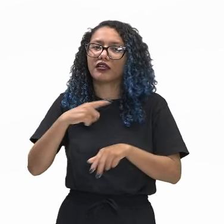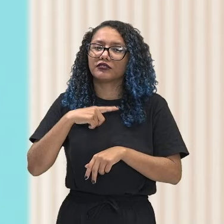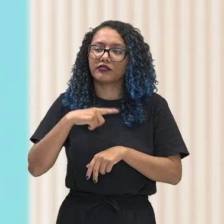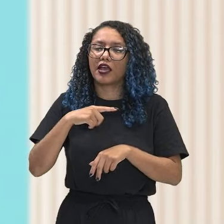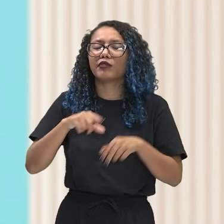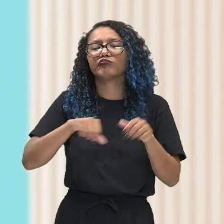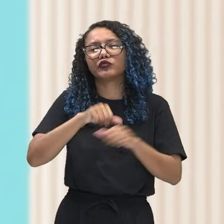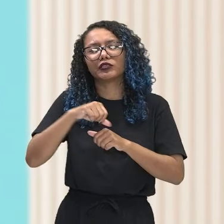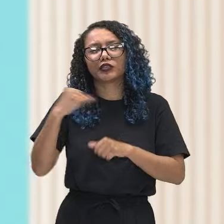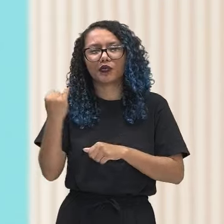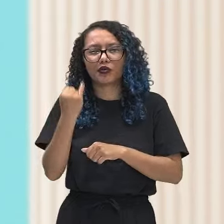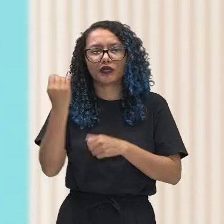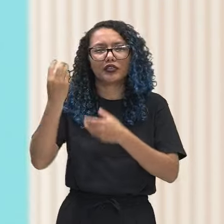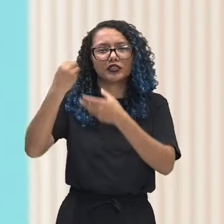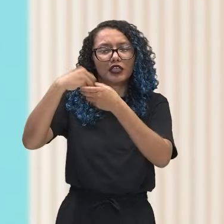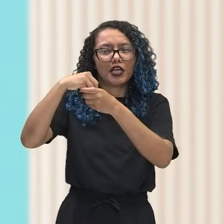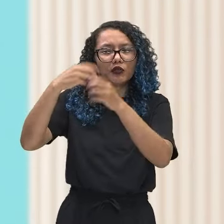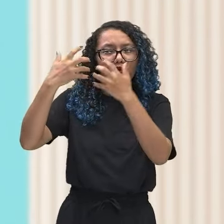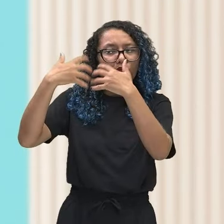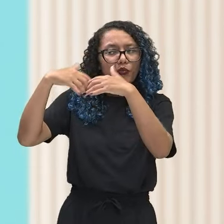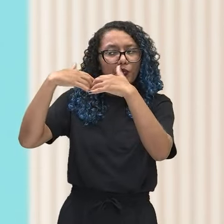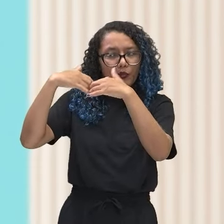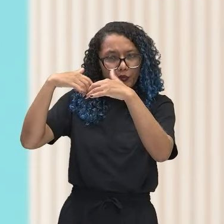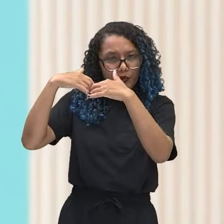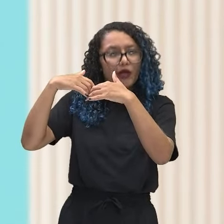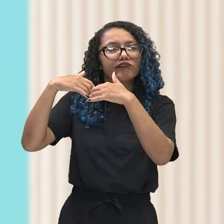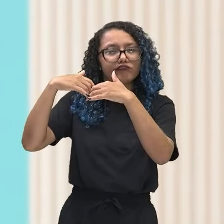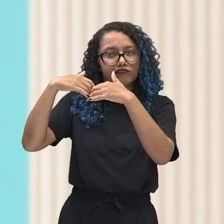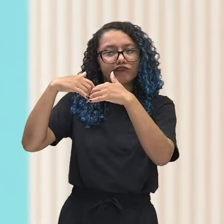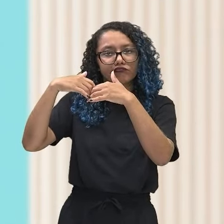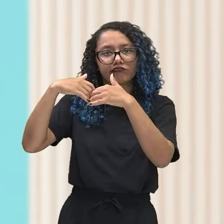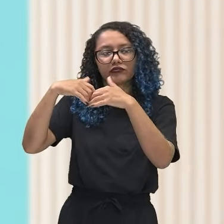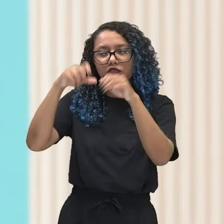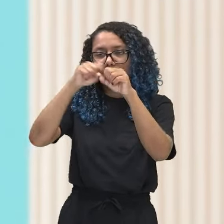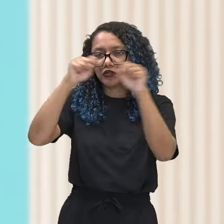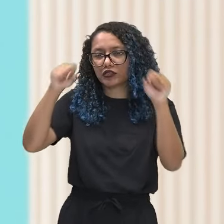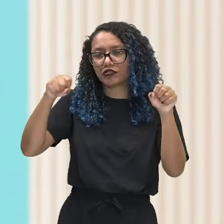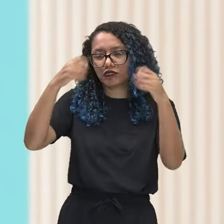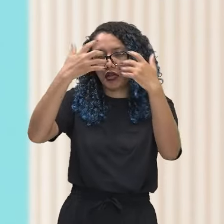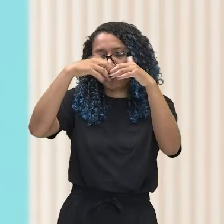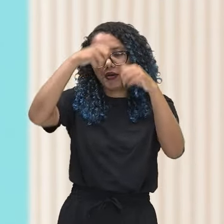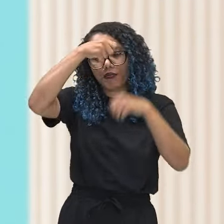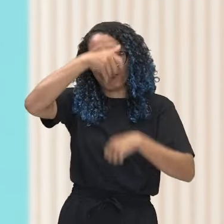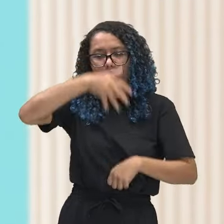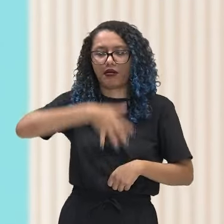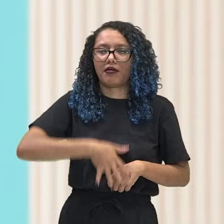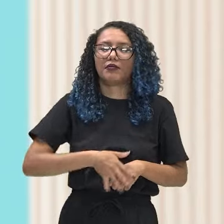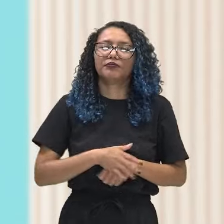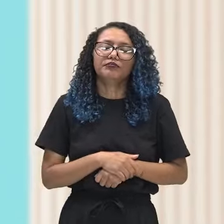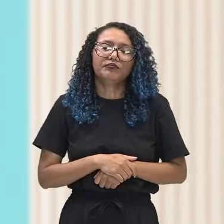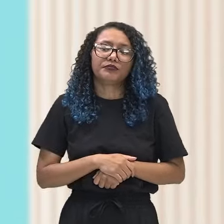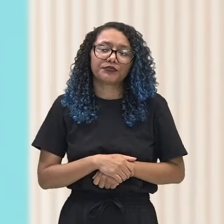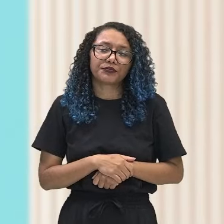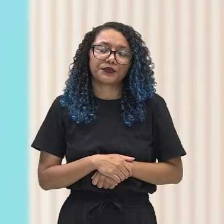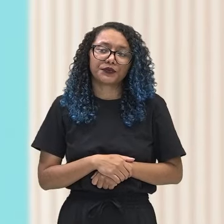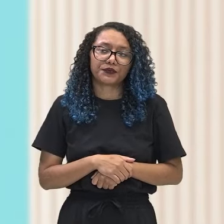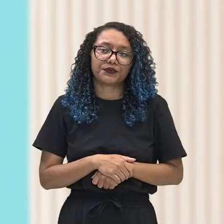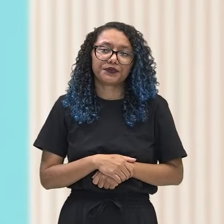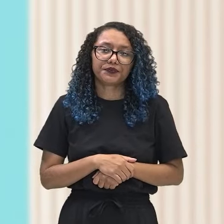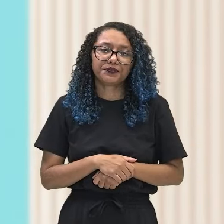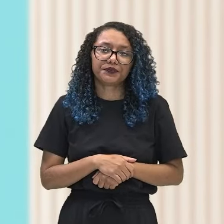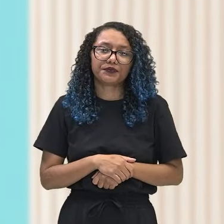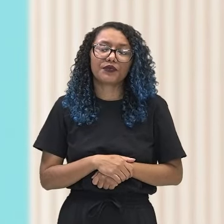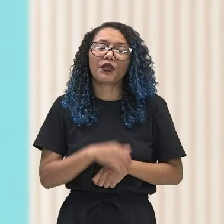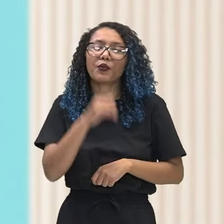sistema nervoso. Ou seja, a partir do momento em que você antes